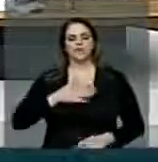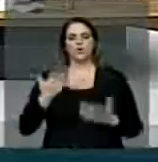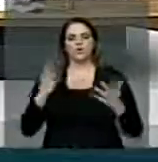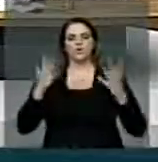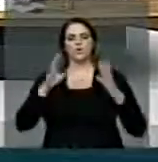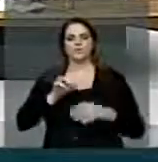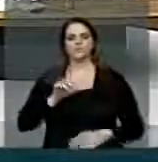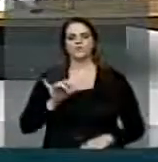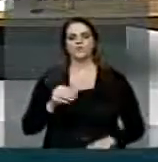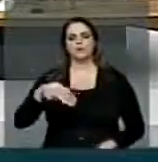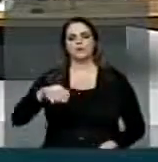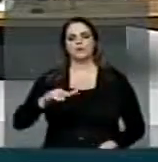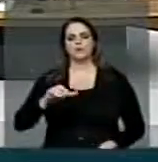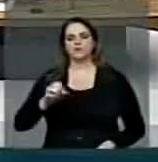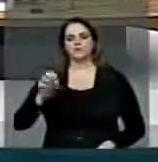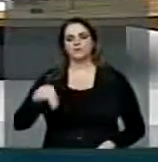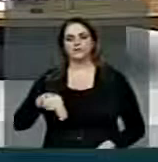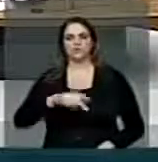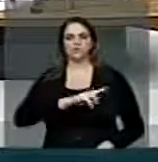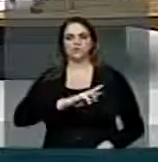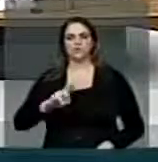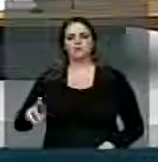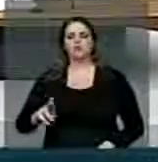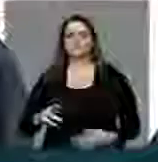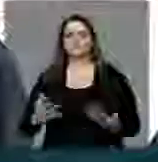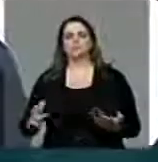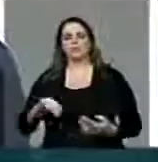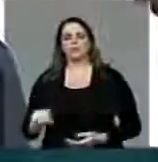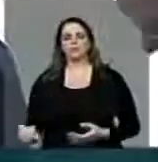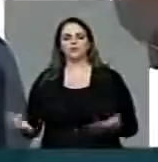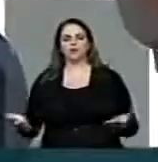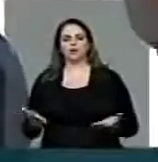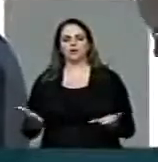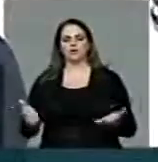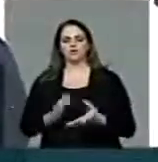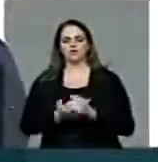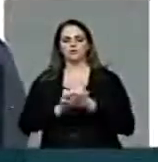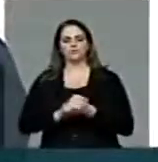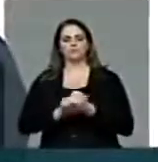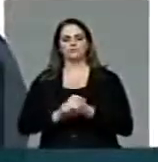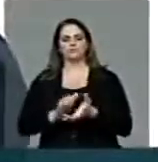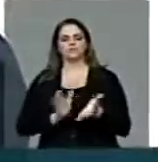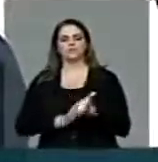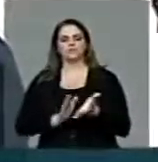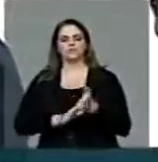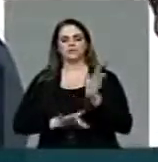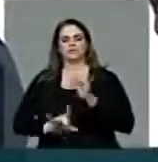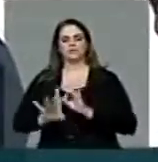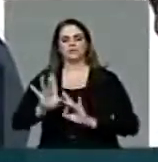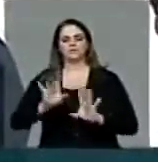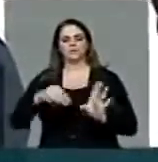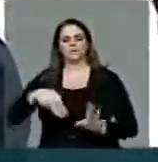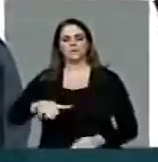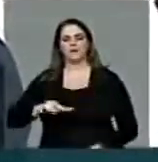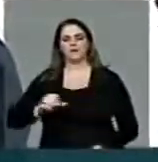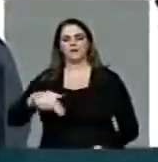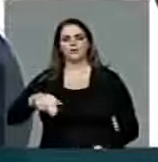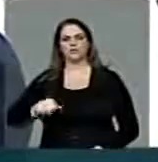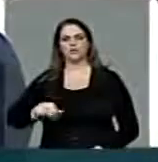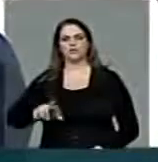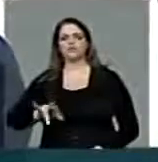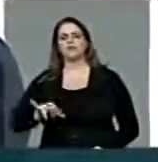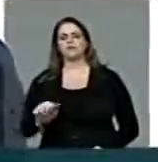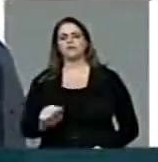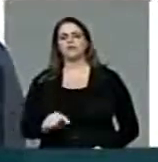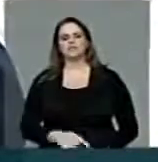o dia do maçom e nesta oportunidade quero endereçar um culto em homenagem a maçonaria de hoje e